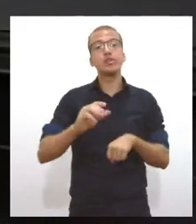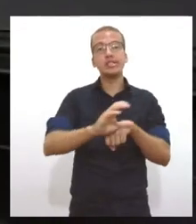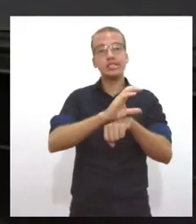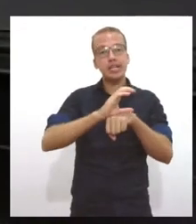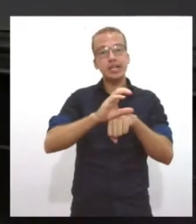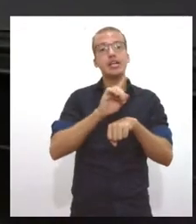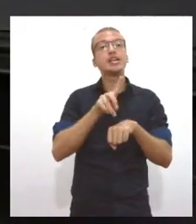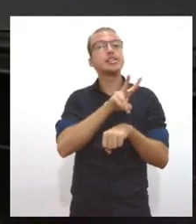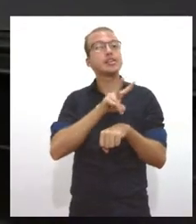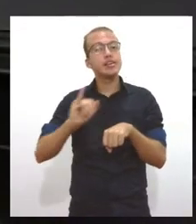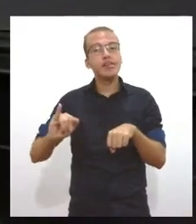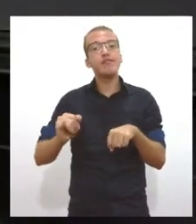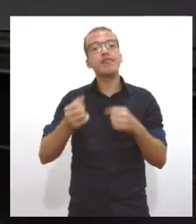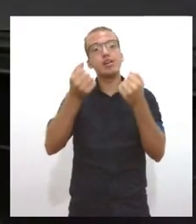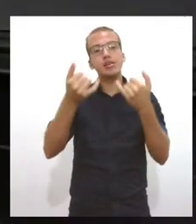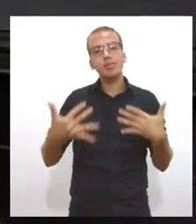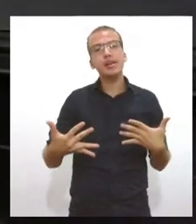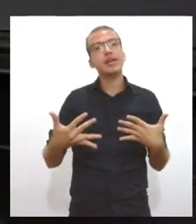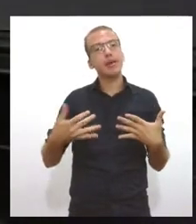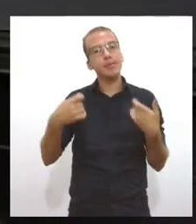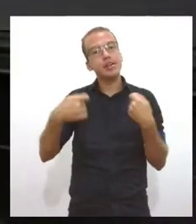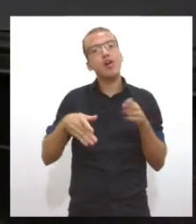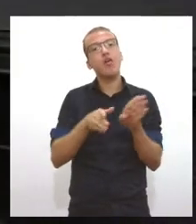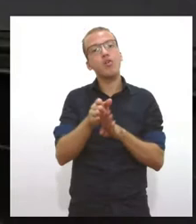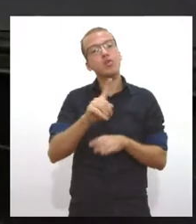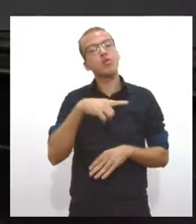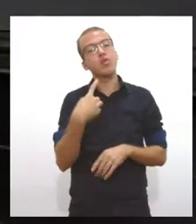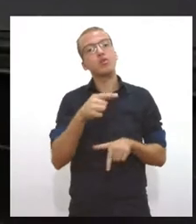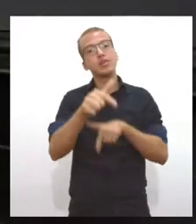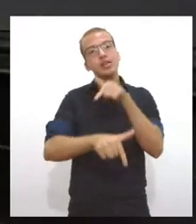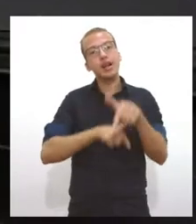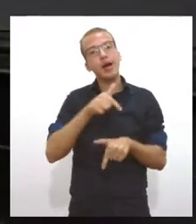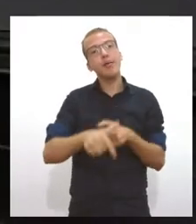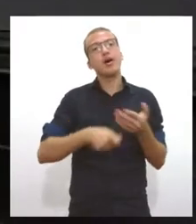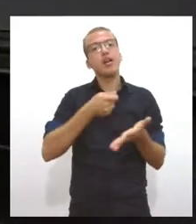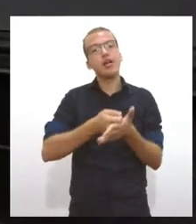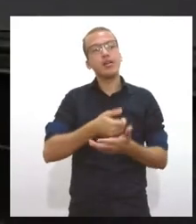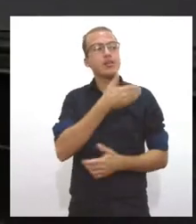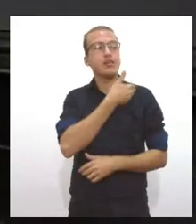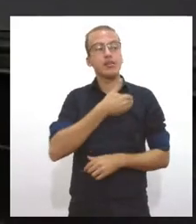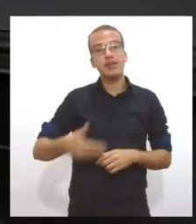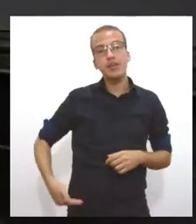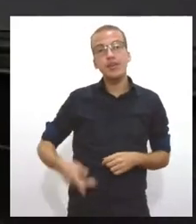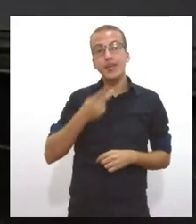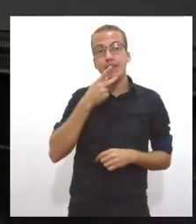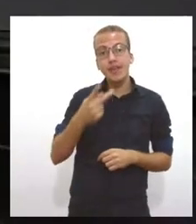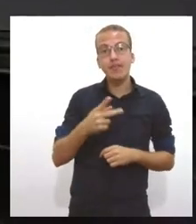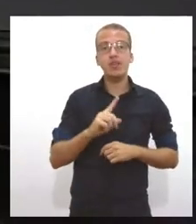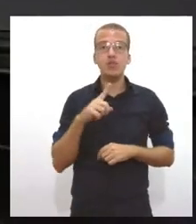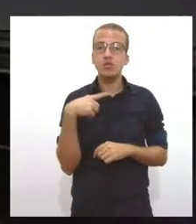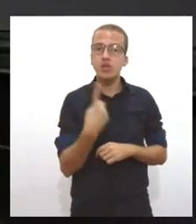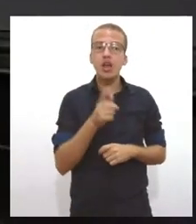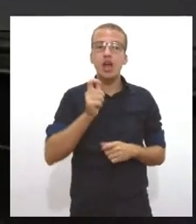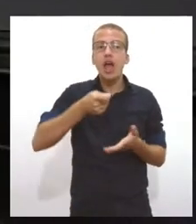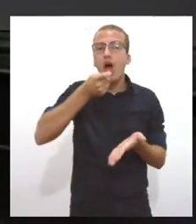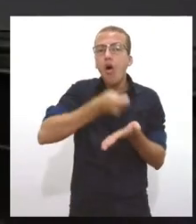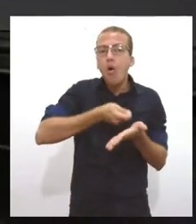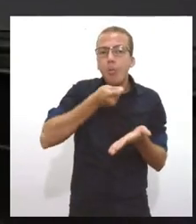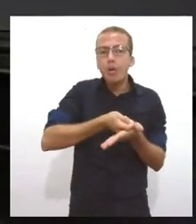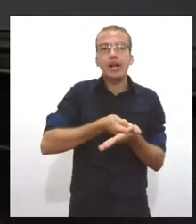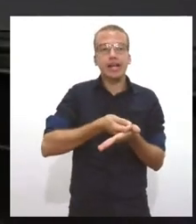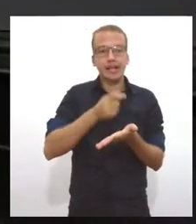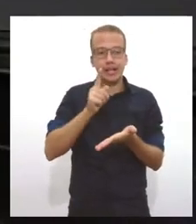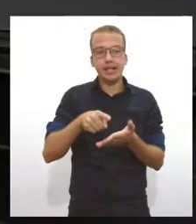ação nossa obrigada pelo Estado. É um preceito que diz que ninguém é obrigado a fazer ou deixar de fazer nada em